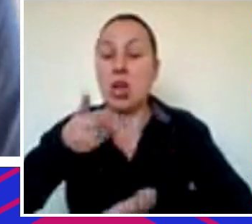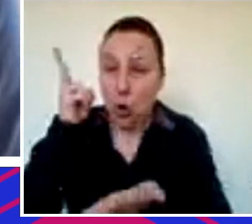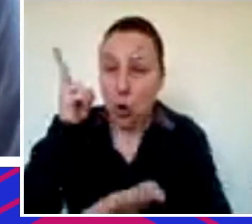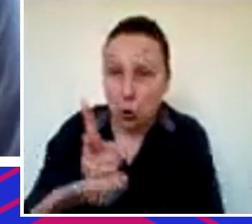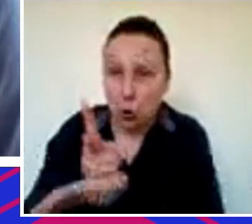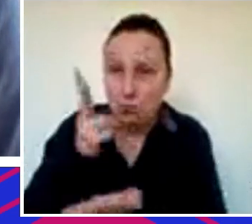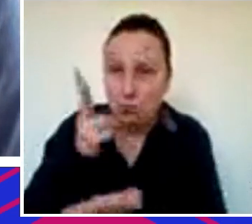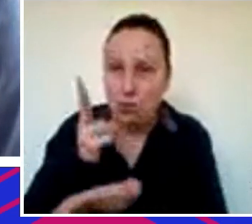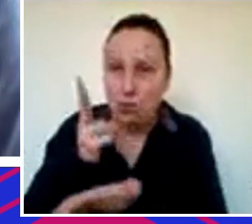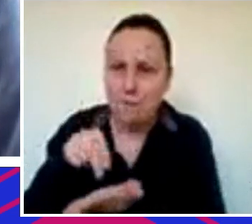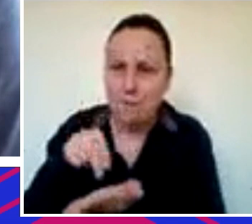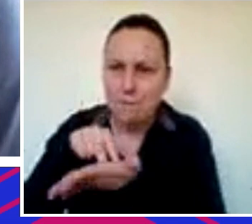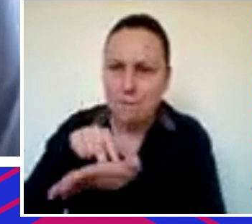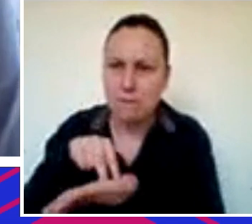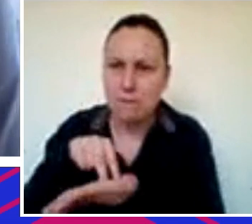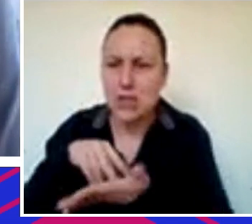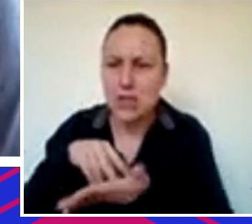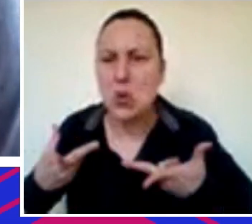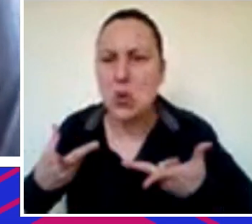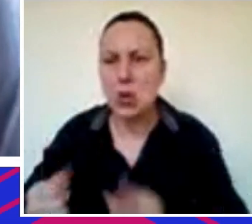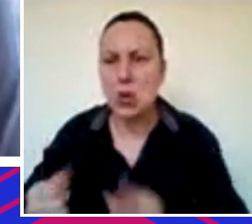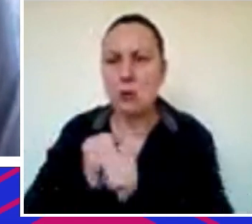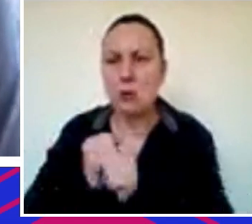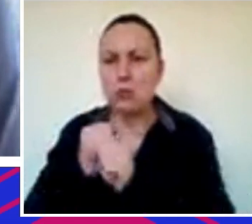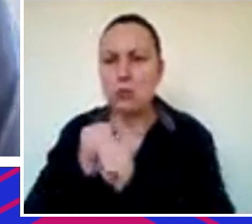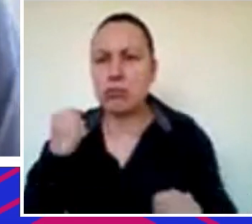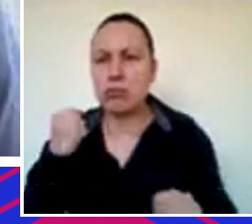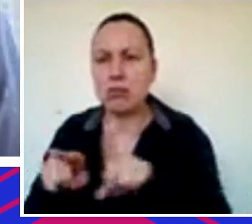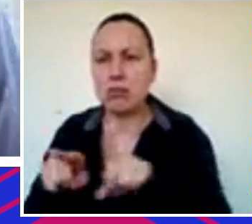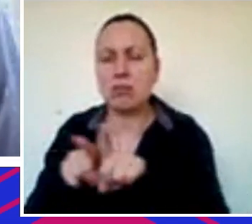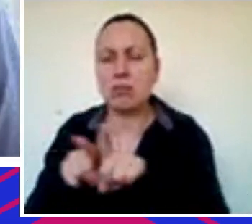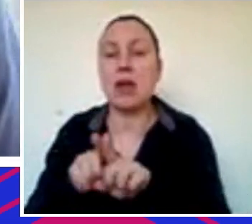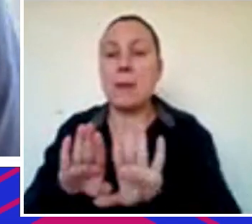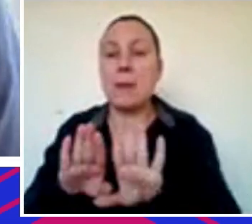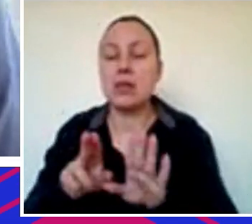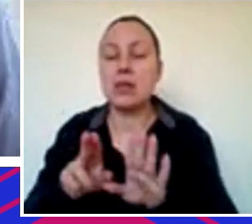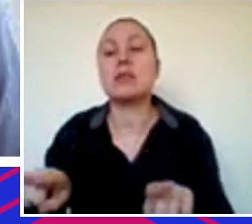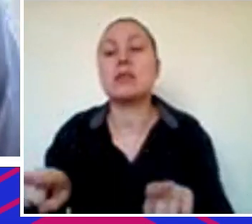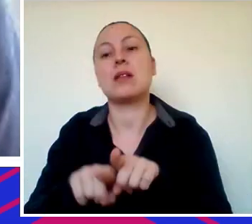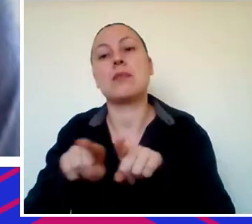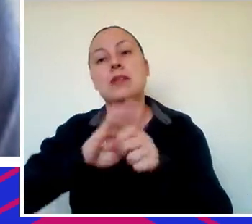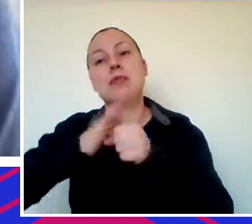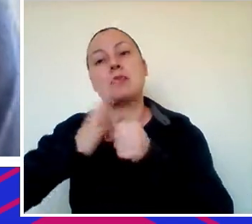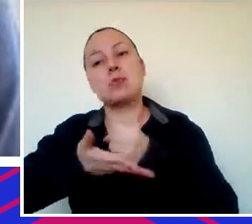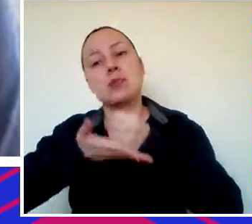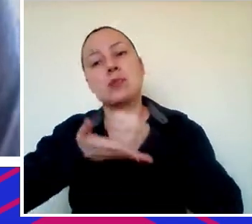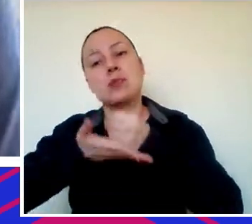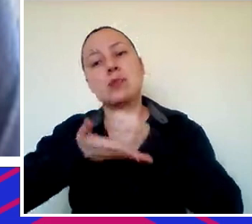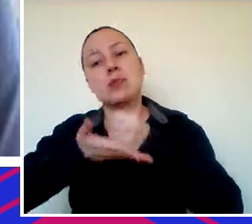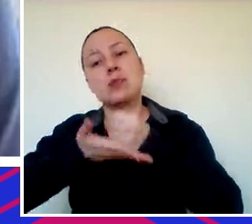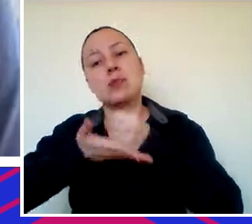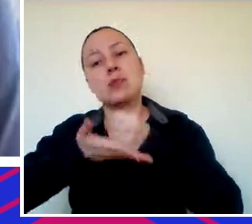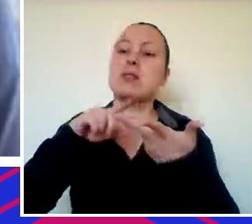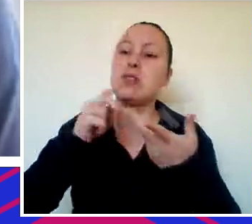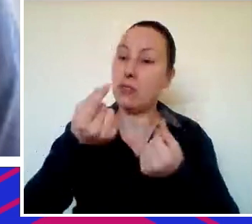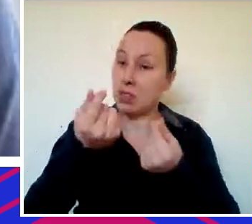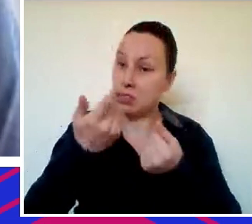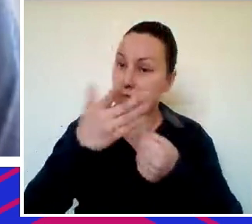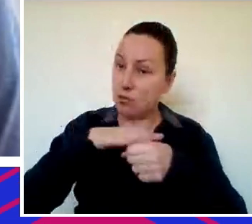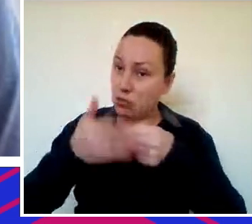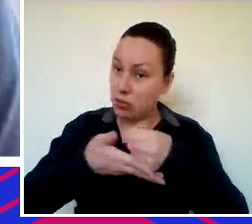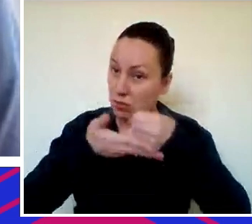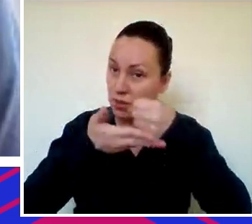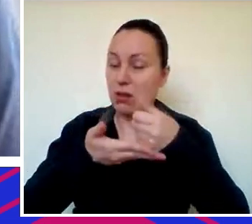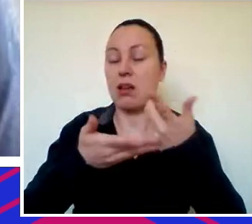mantendo a característica de altíssimo crescimento, mas também serem sustentáveis financeiramente, né. Acho que isso foi uma busca, tem sido uma busca bastante